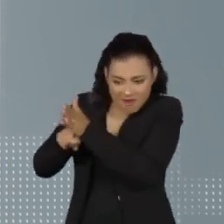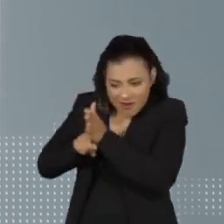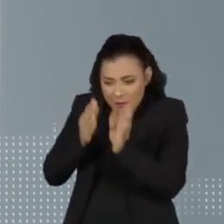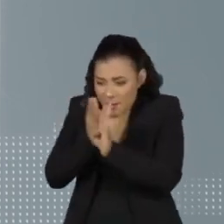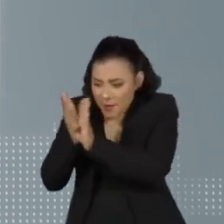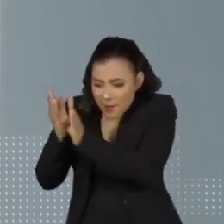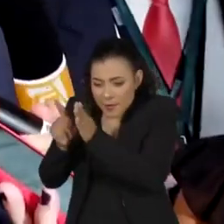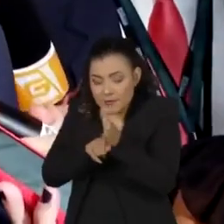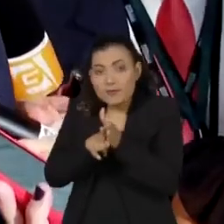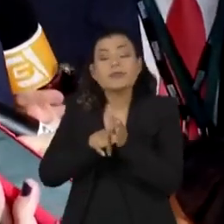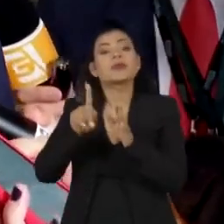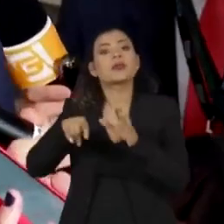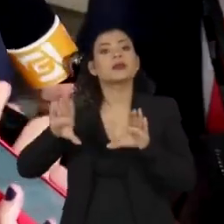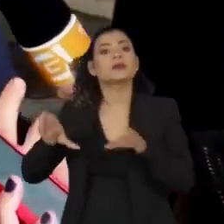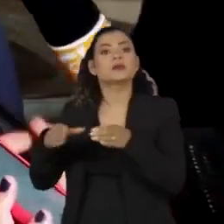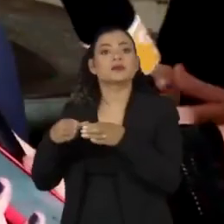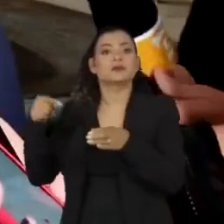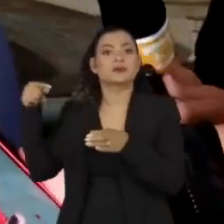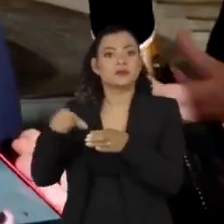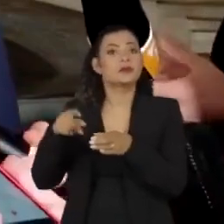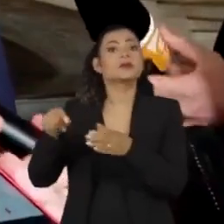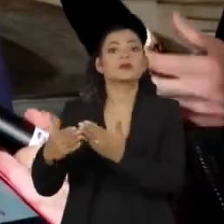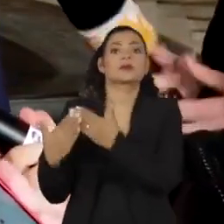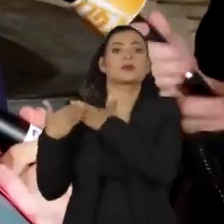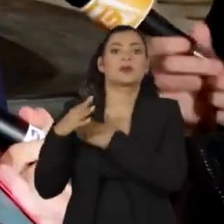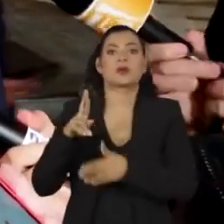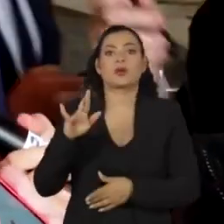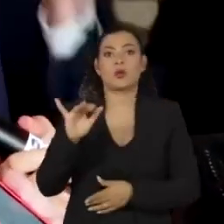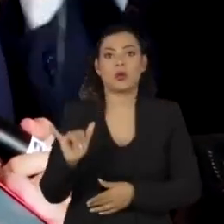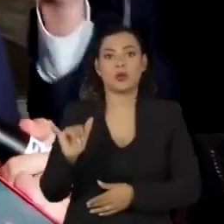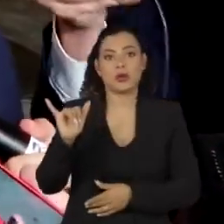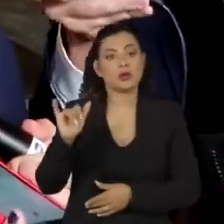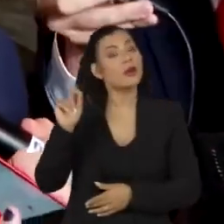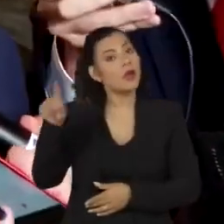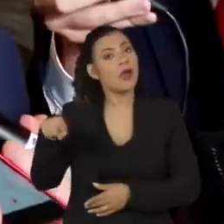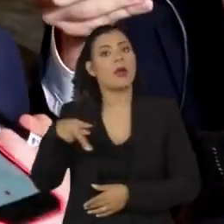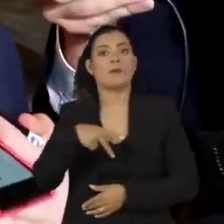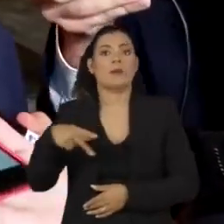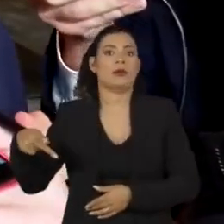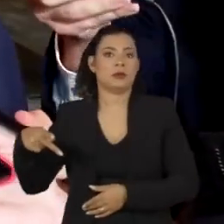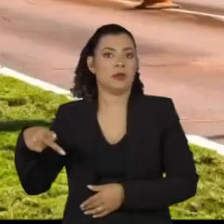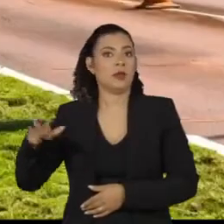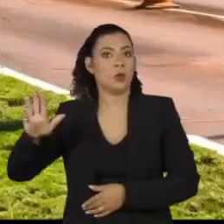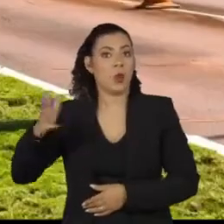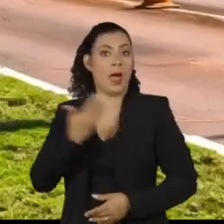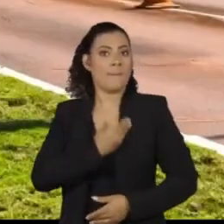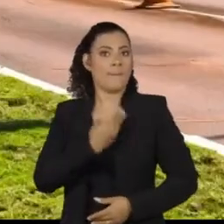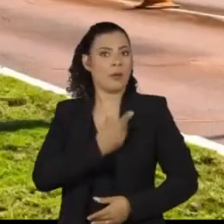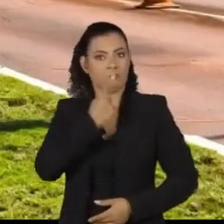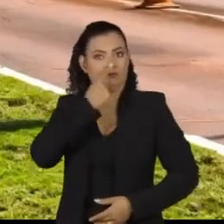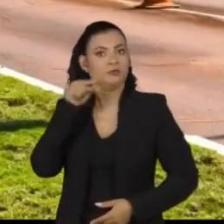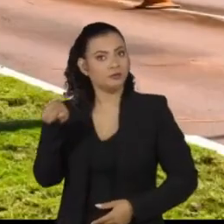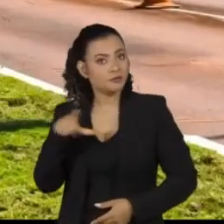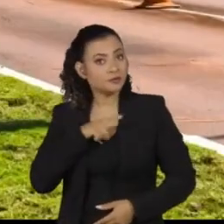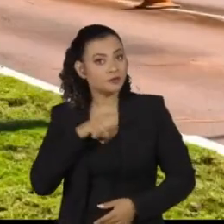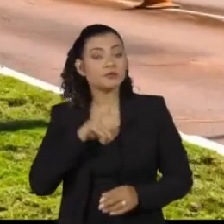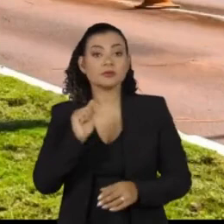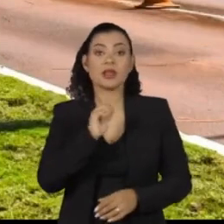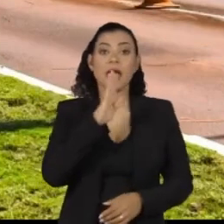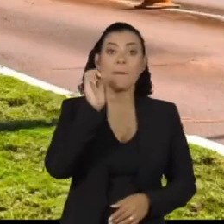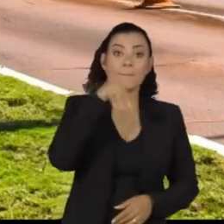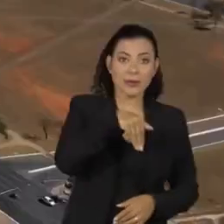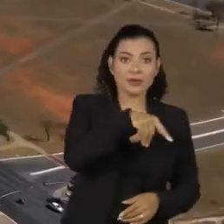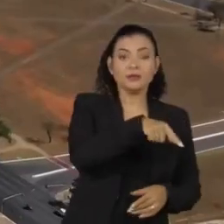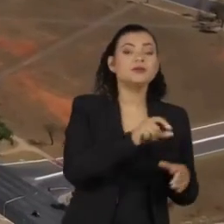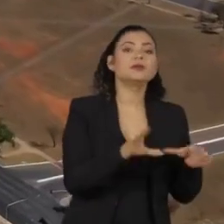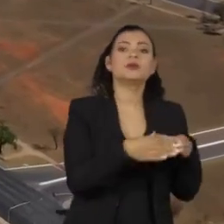integra a Casa Civil. A pasta é comandada por Rui Costa, braço direito do presidente Lula no Planalto. Com a mudança, a ABIN sai da aba do